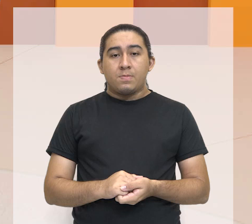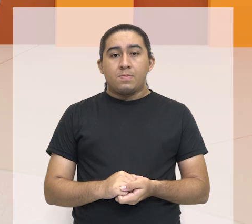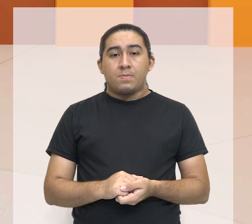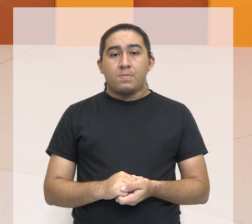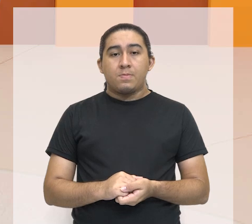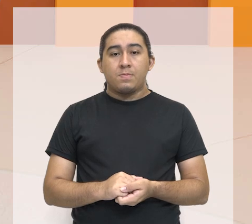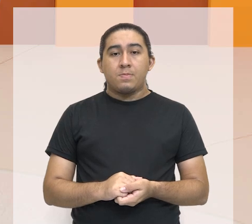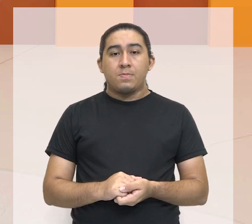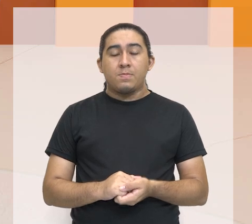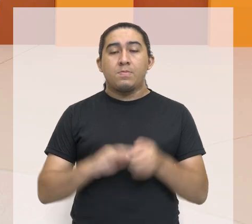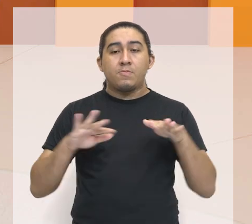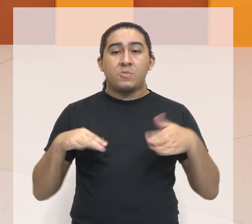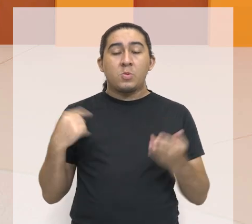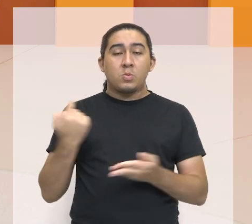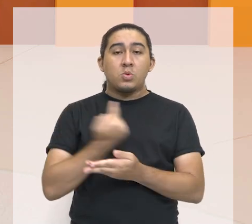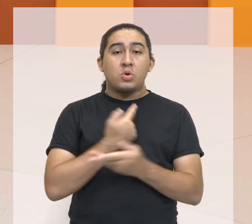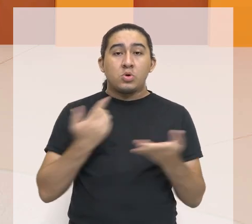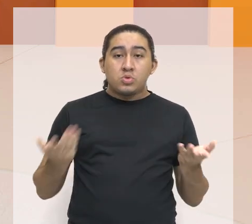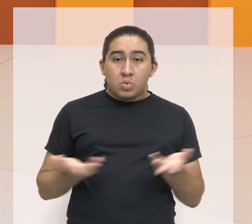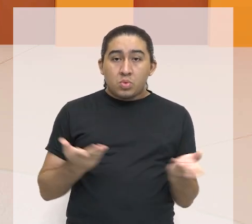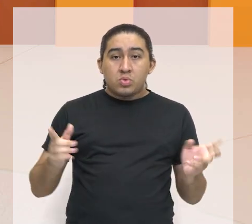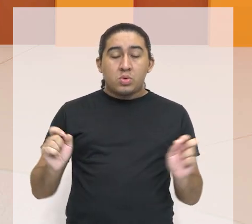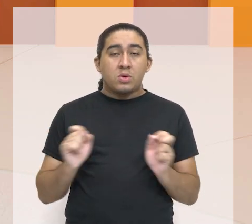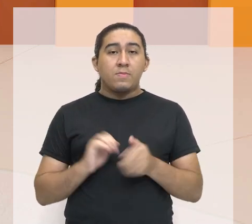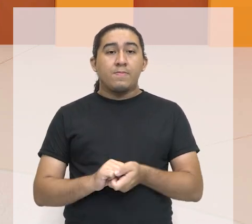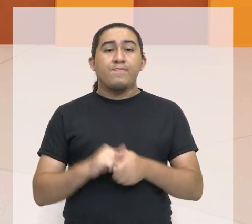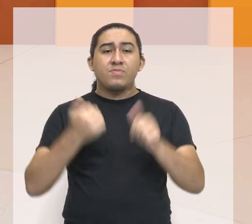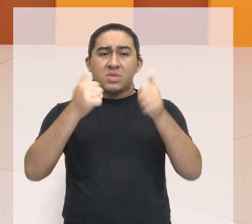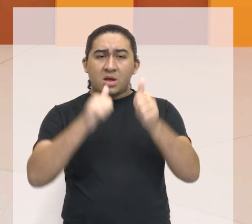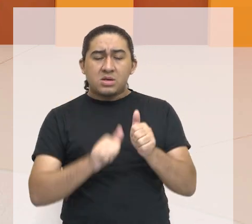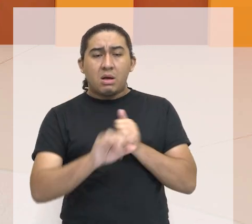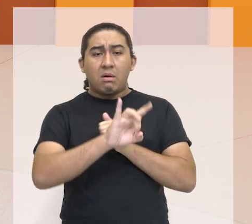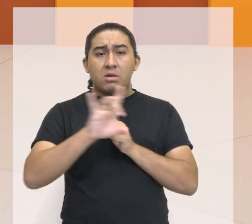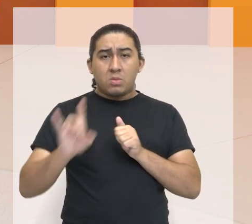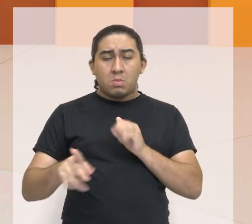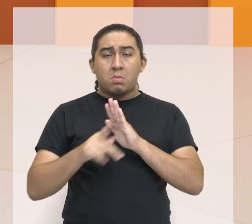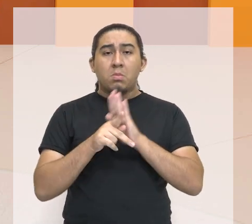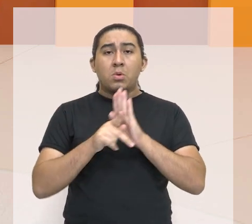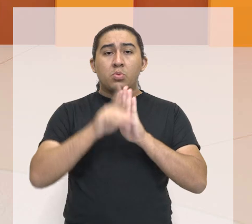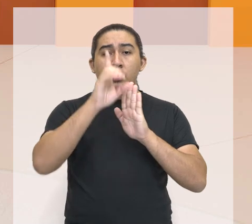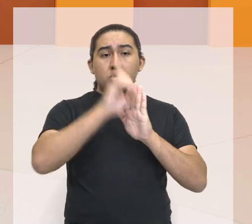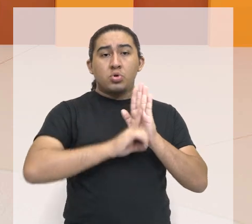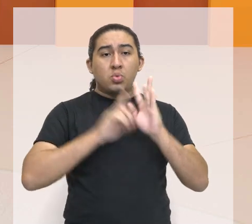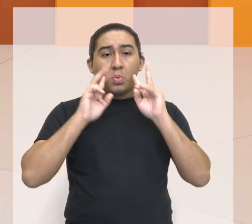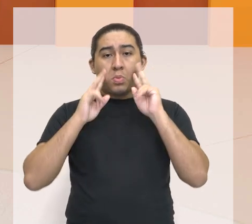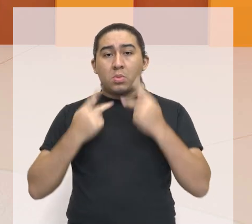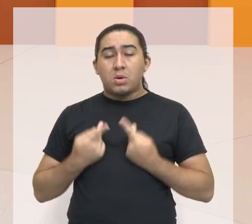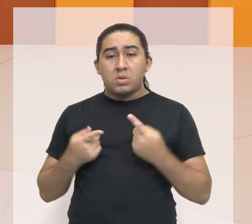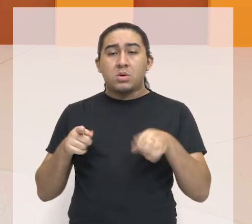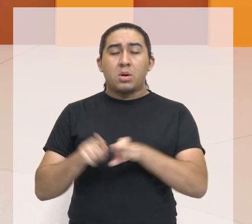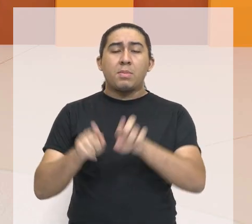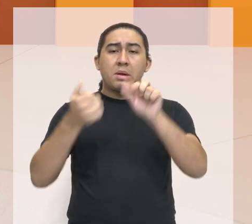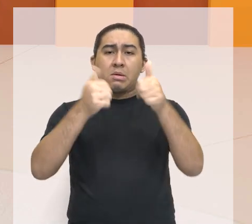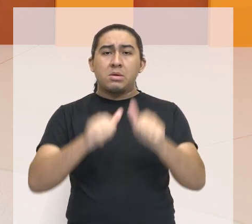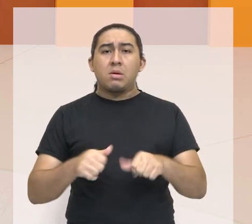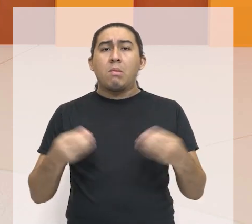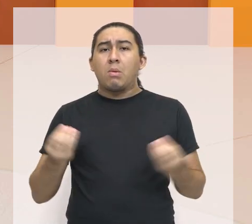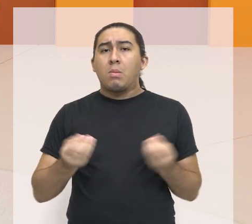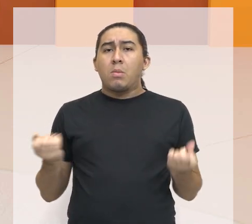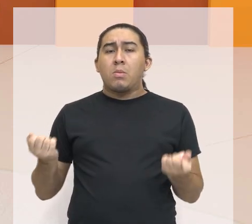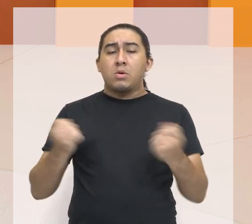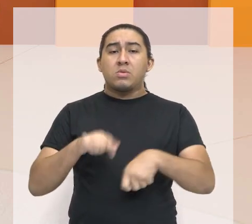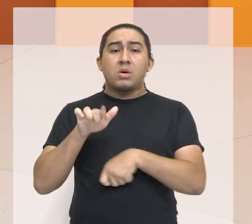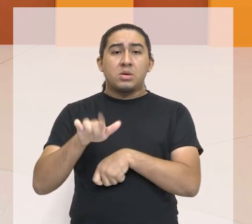destrinchar um pouco cada um desses direitos e verificar como é que isso